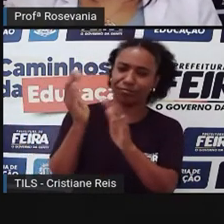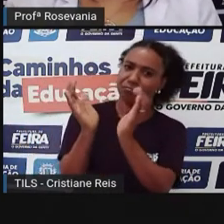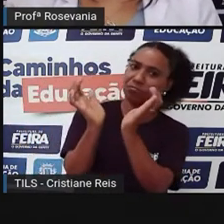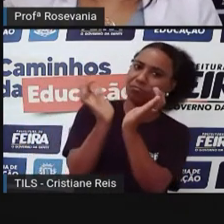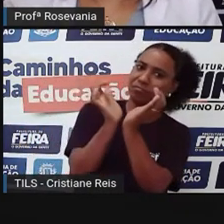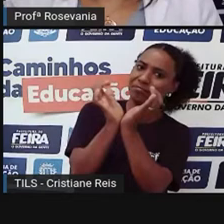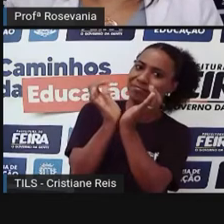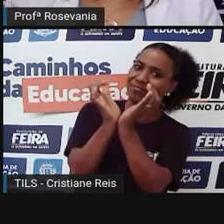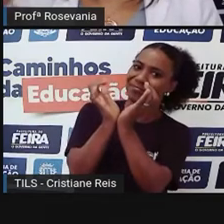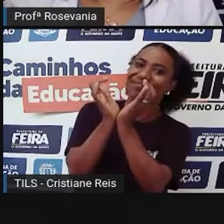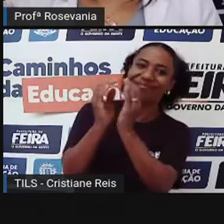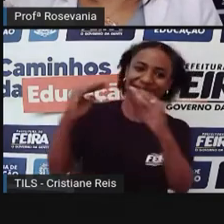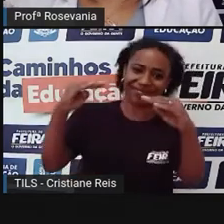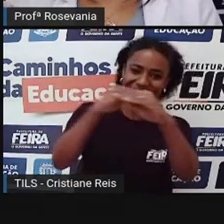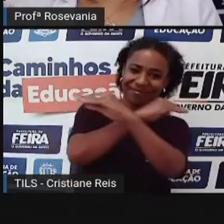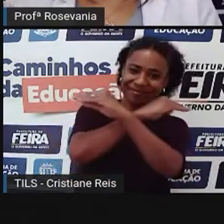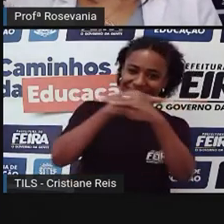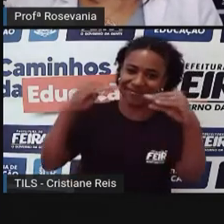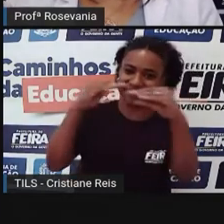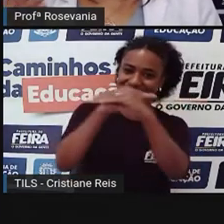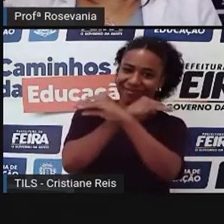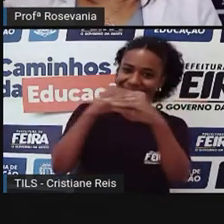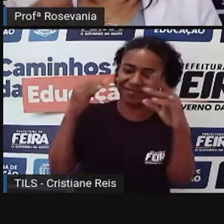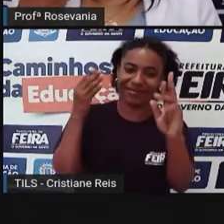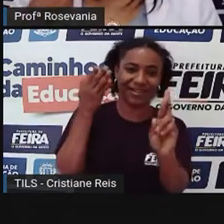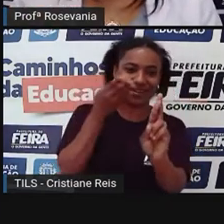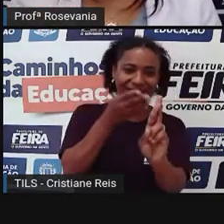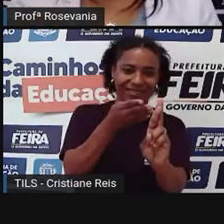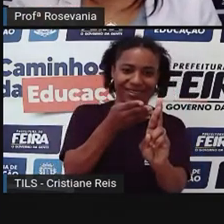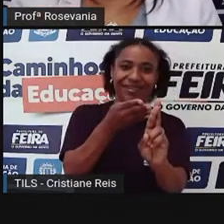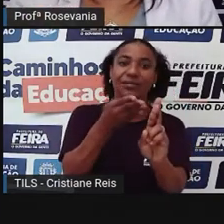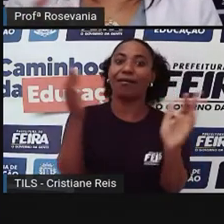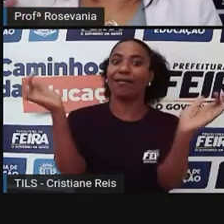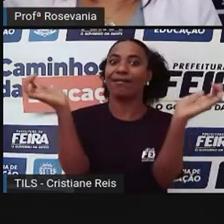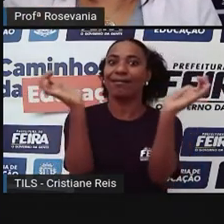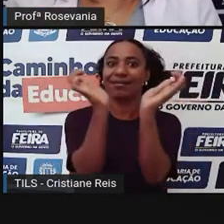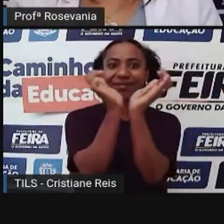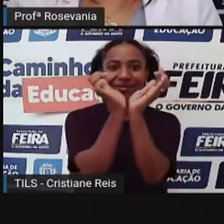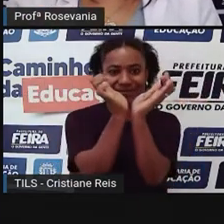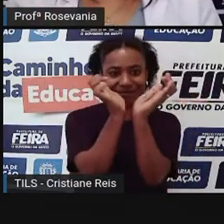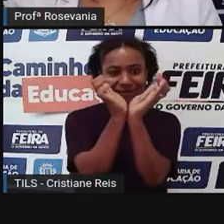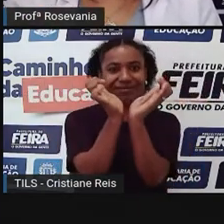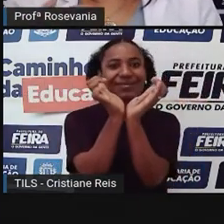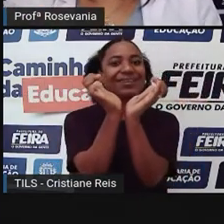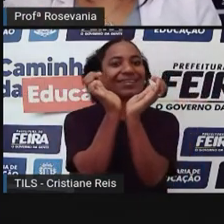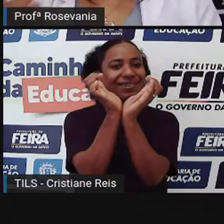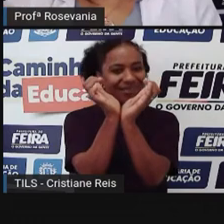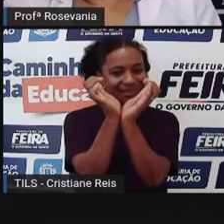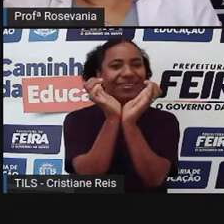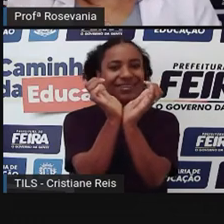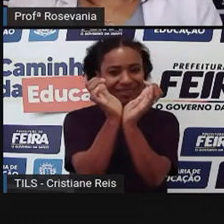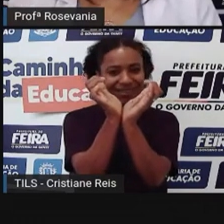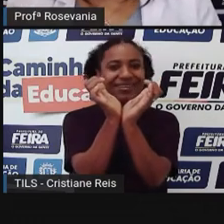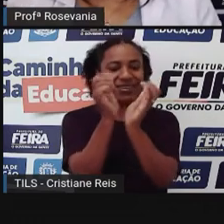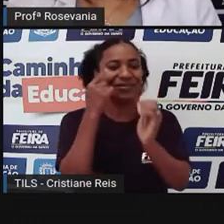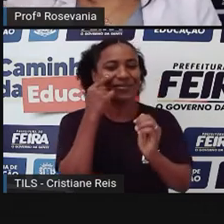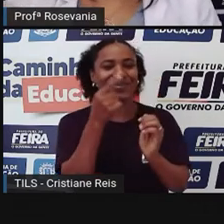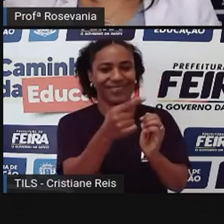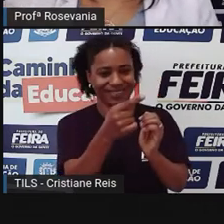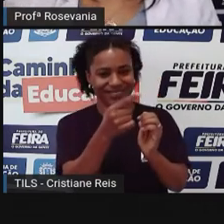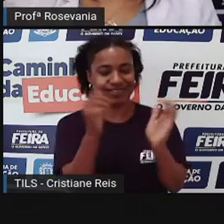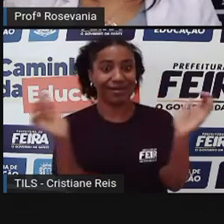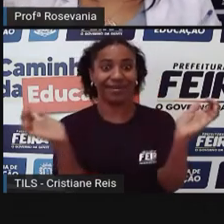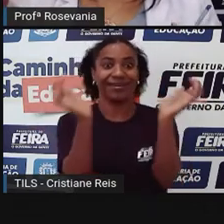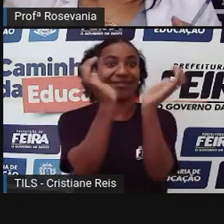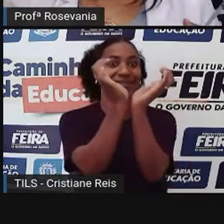a 101, é um ponto de referência para você saber que entrou na cidade, é exatamente você avistar a caixa d'água do tomba,